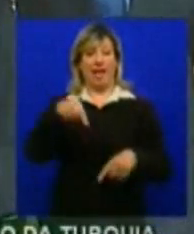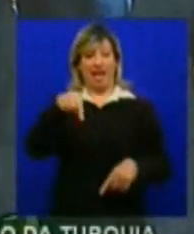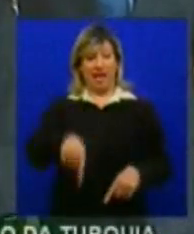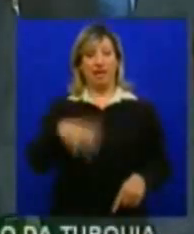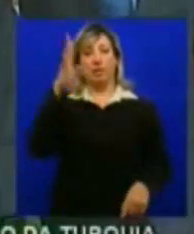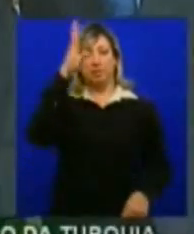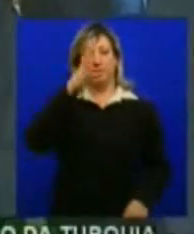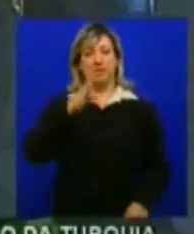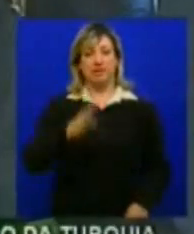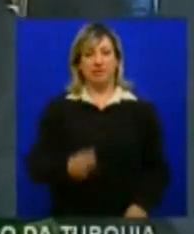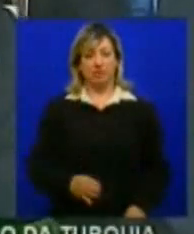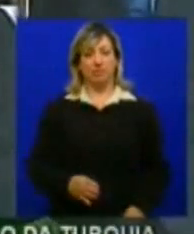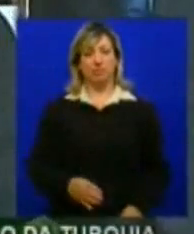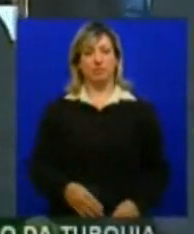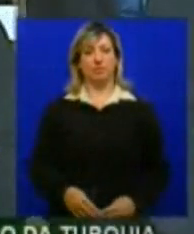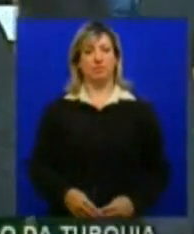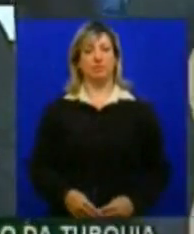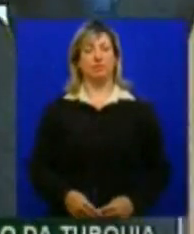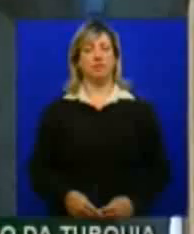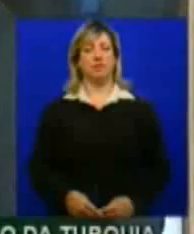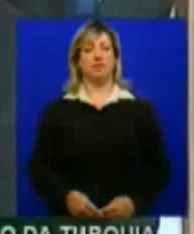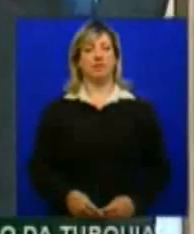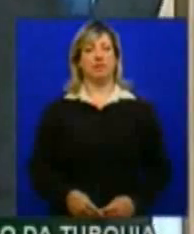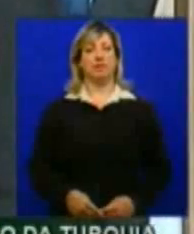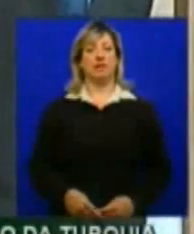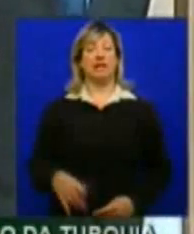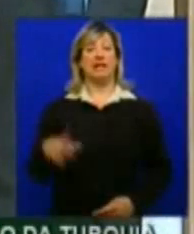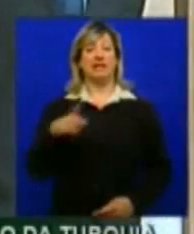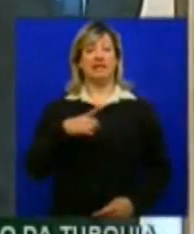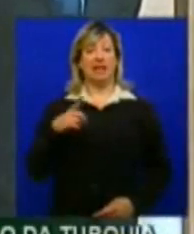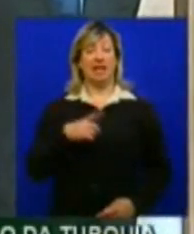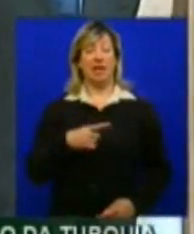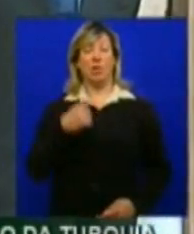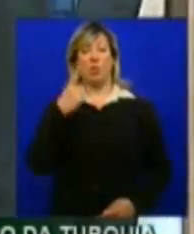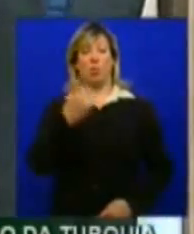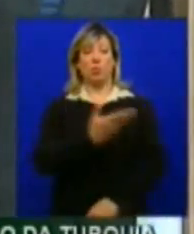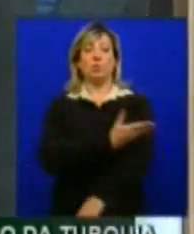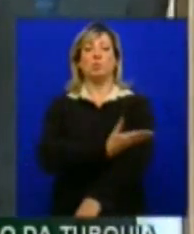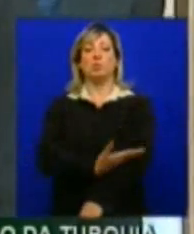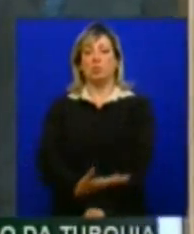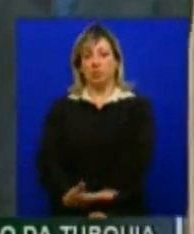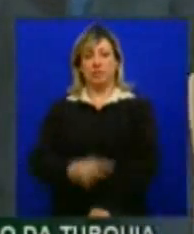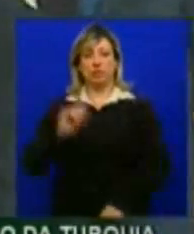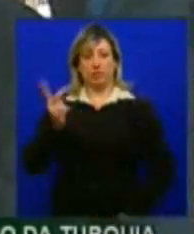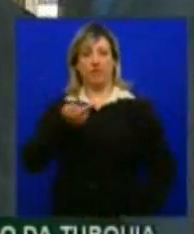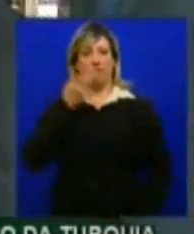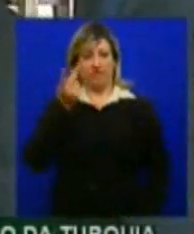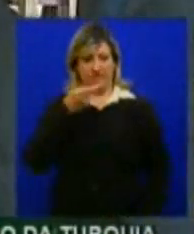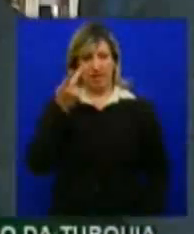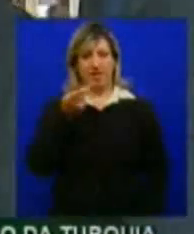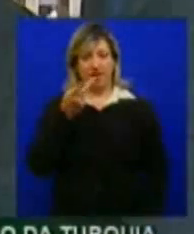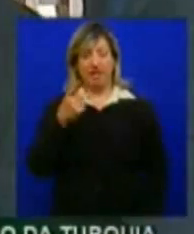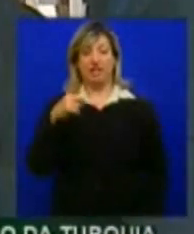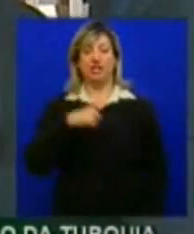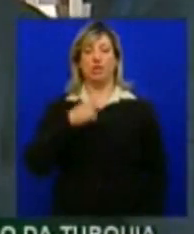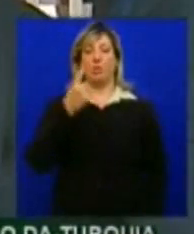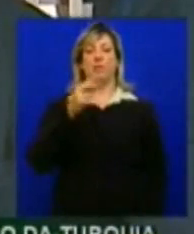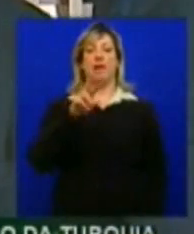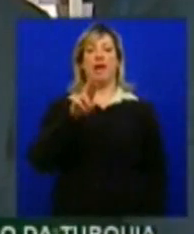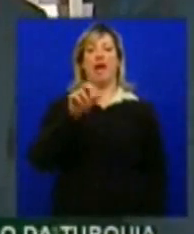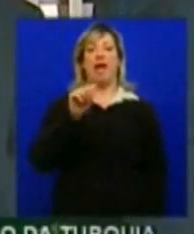tem uma fábula que diz que tinha uma raposa